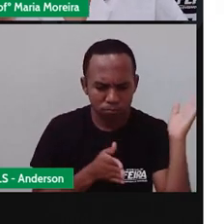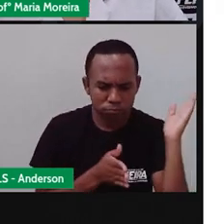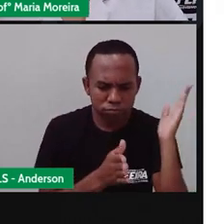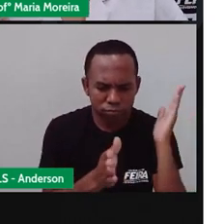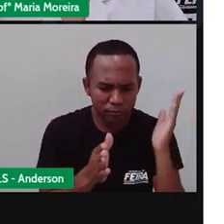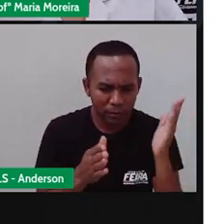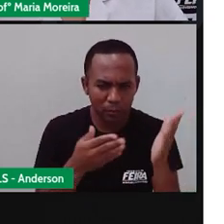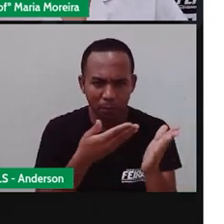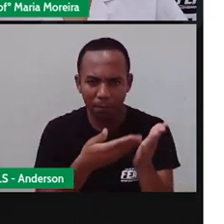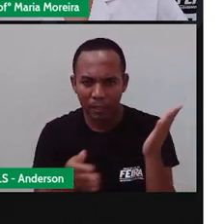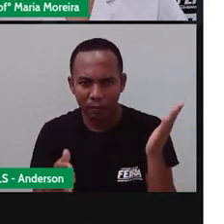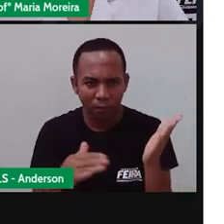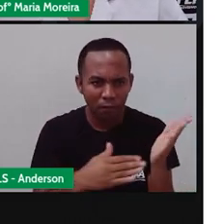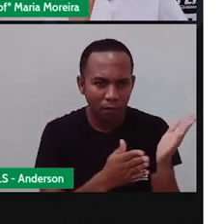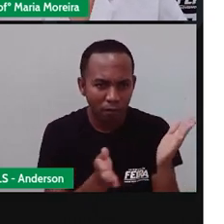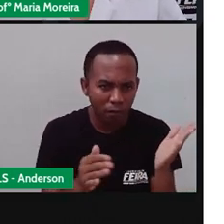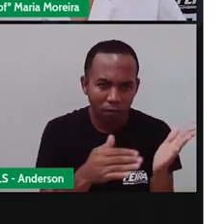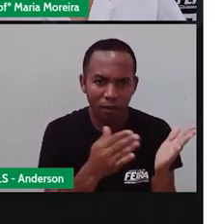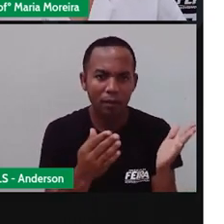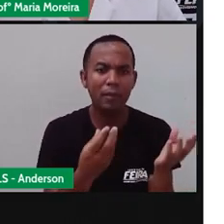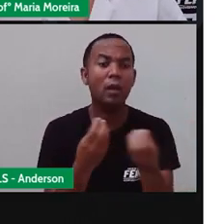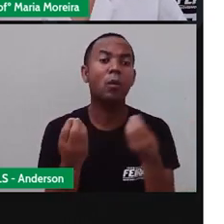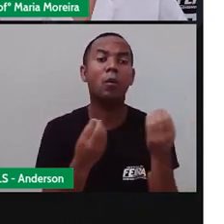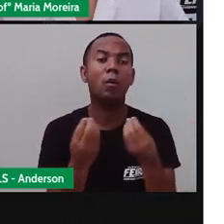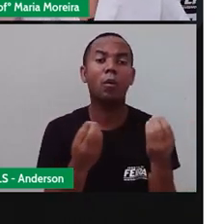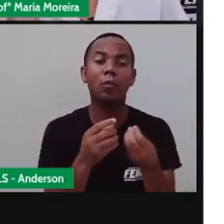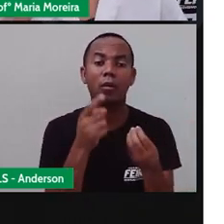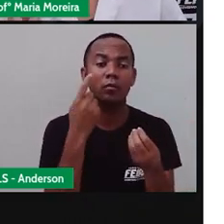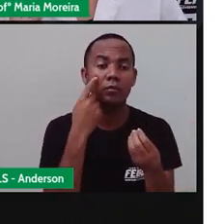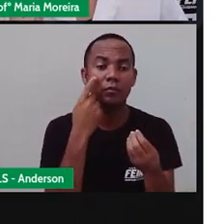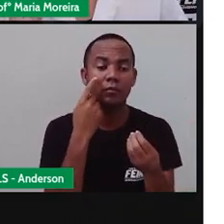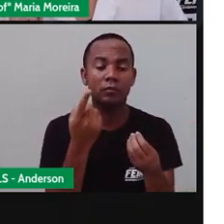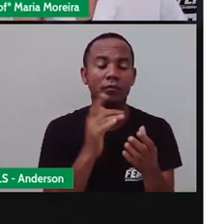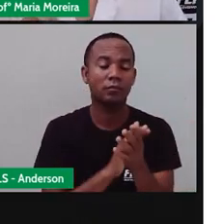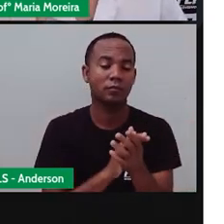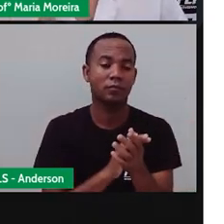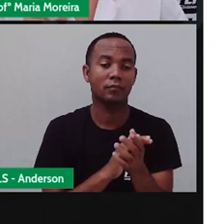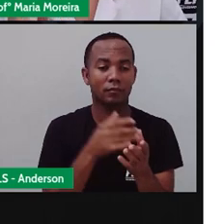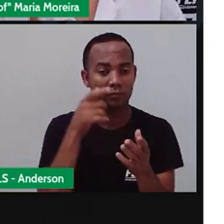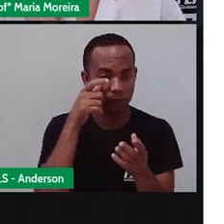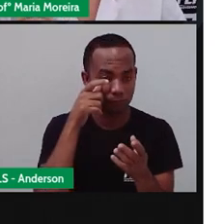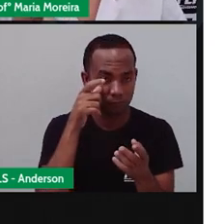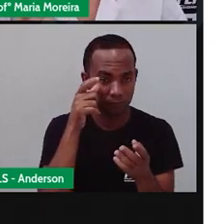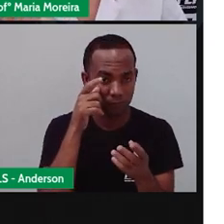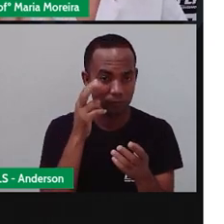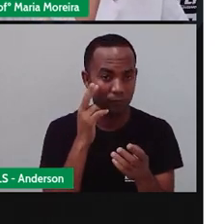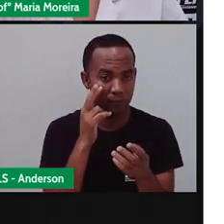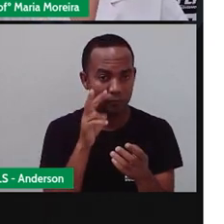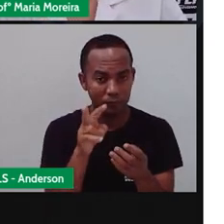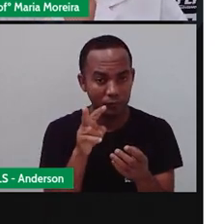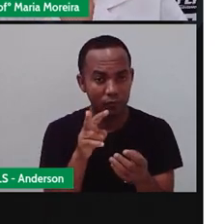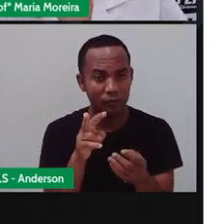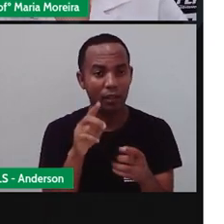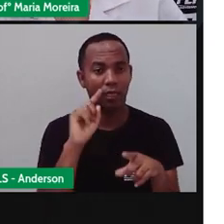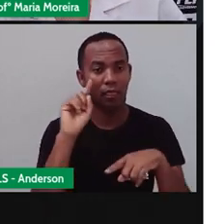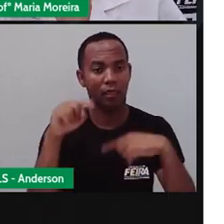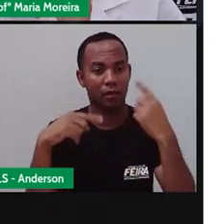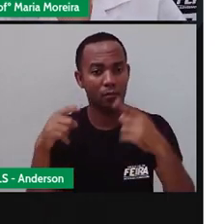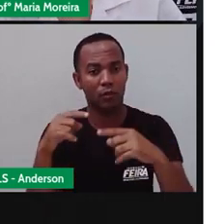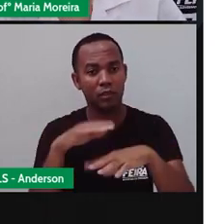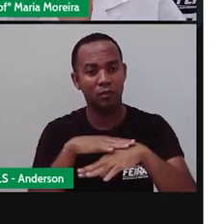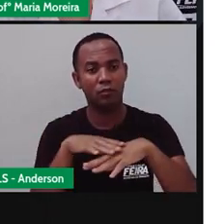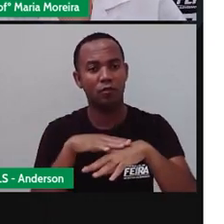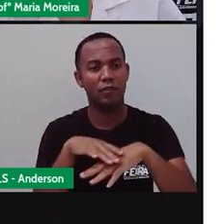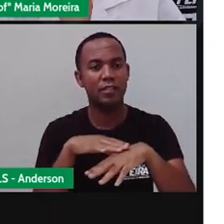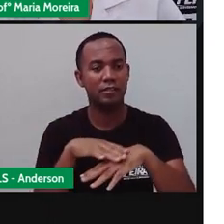isso tem a ver com os espaços? Vamos assistir, porque depois vamos conversar sobre isso.